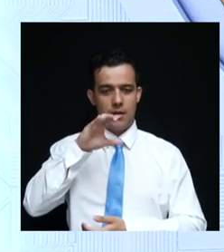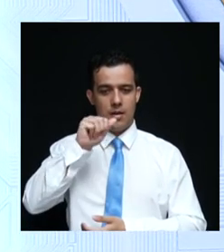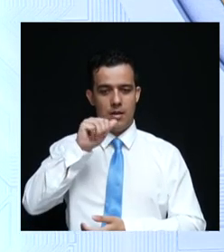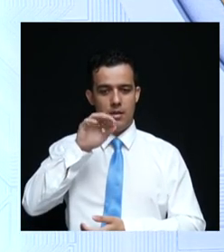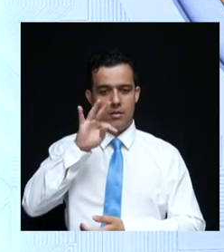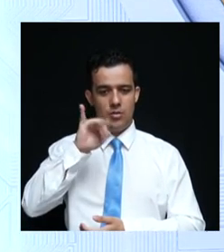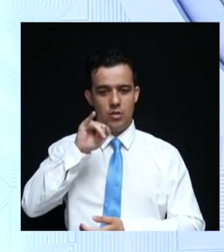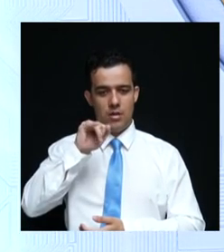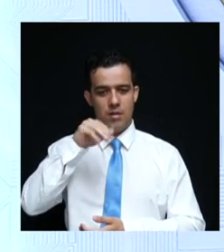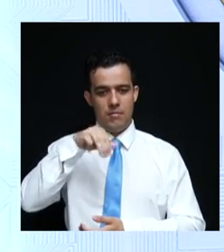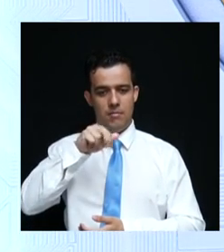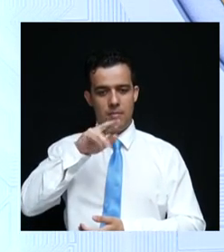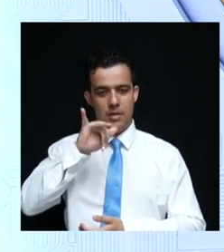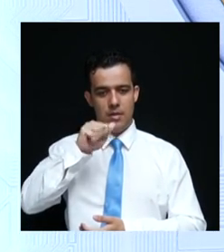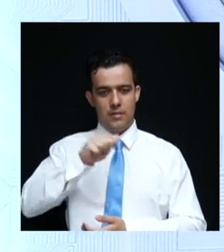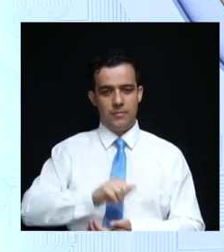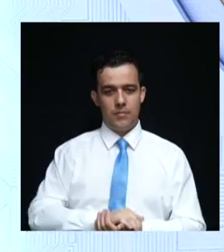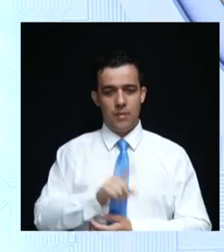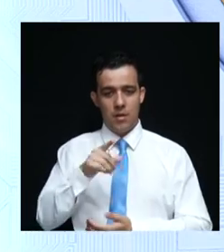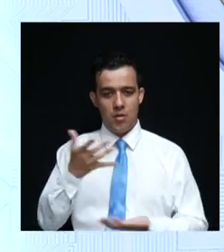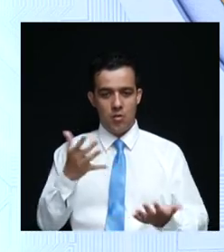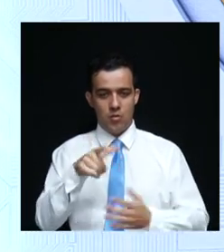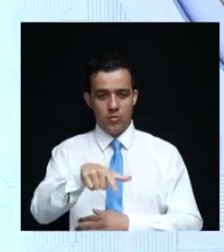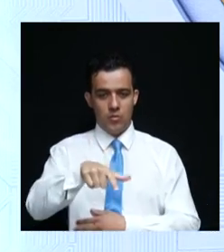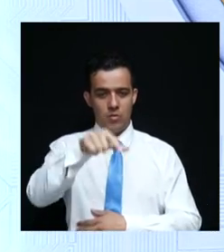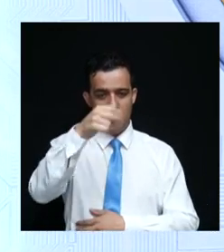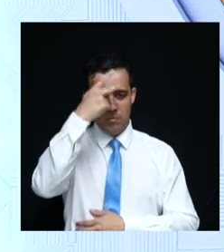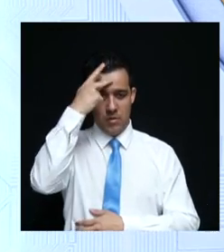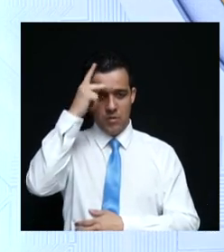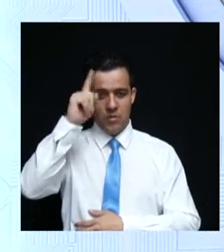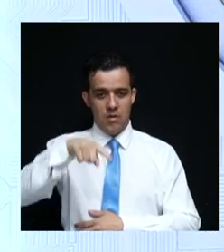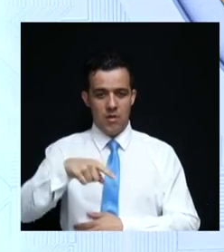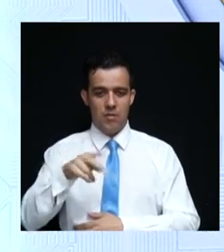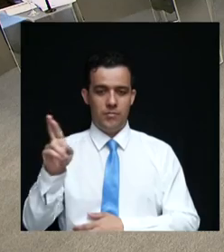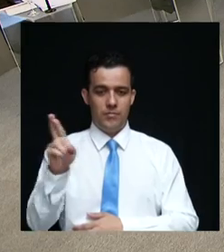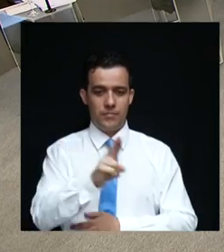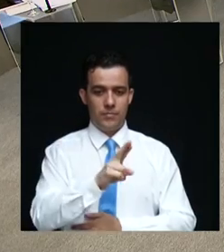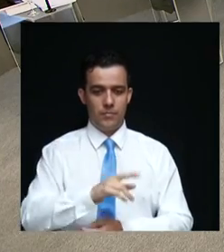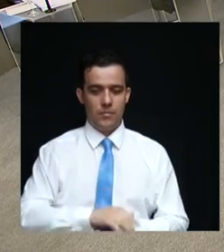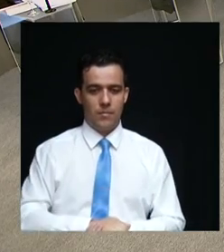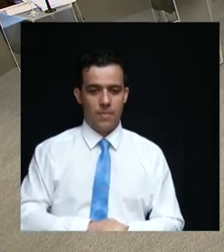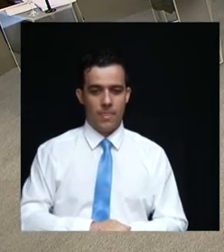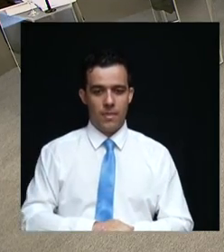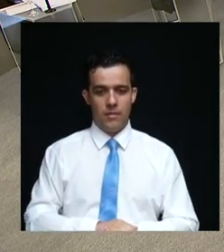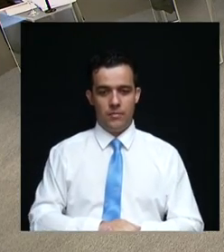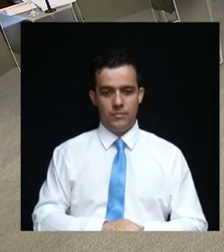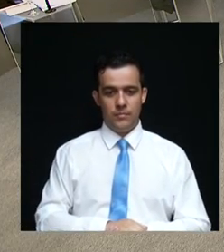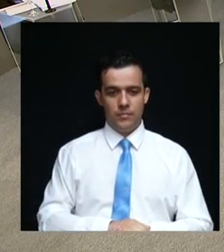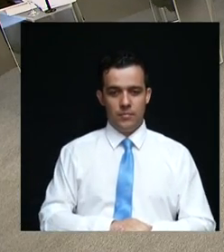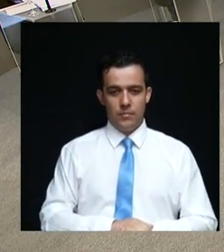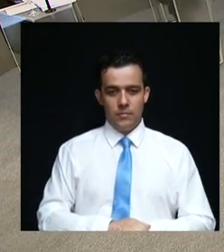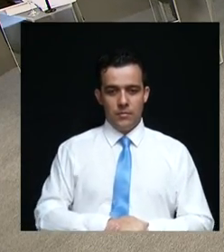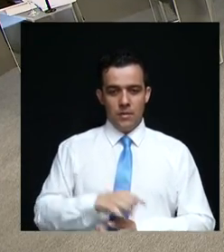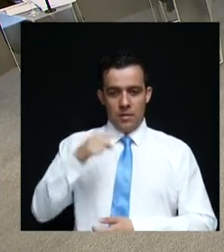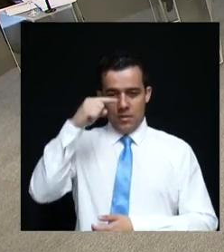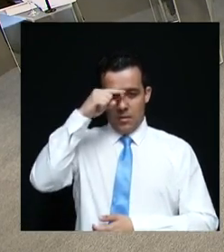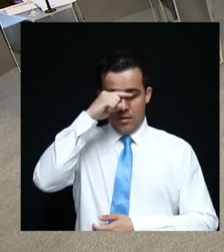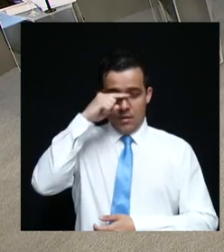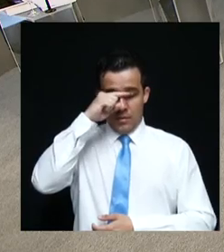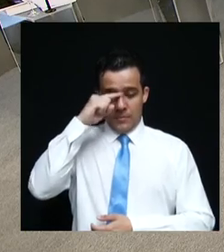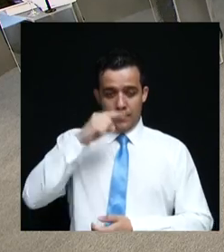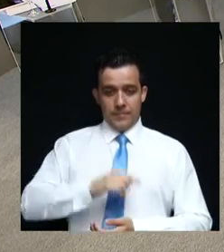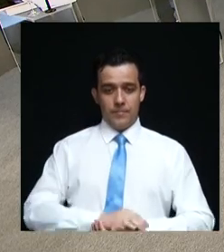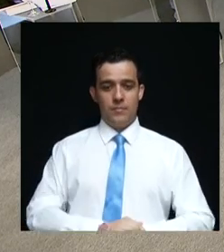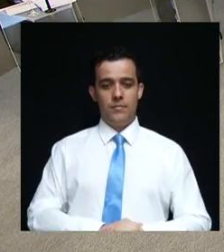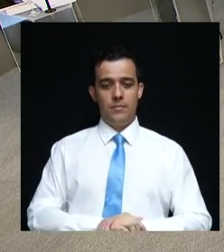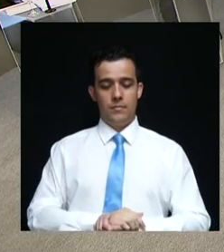E a senhora escolhe agora alguém para comentar a pergunta que está aqui no envelope. Ronaldo Caiado. Muito